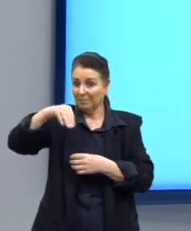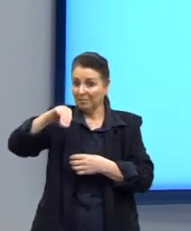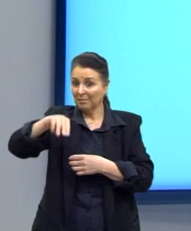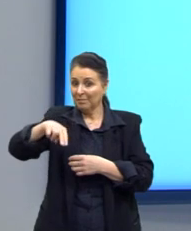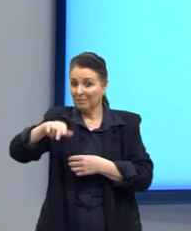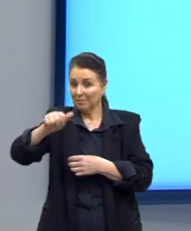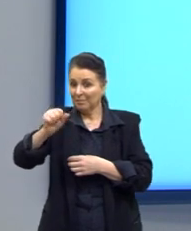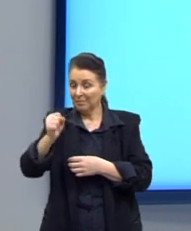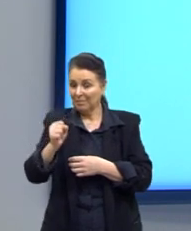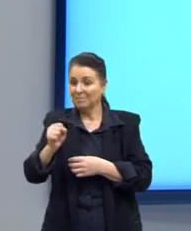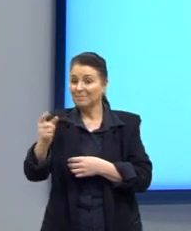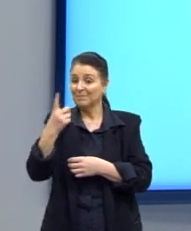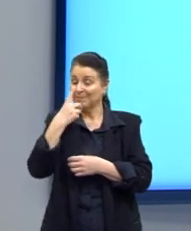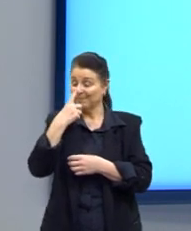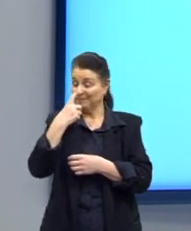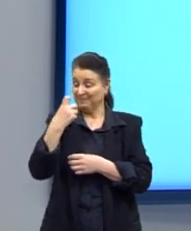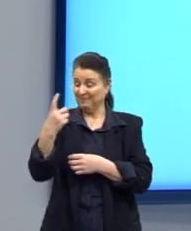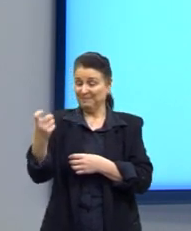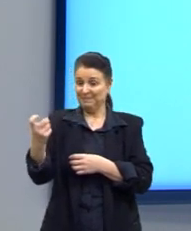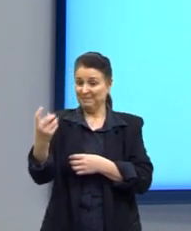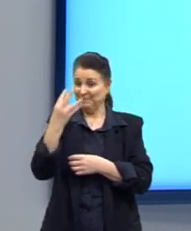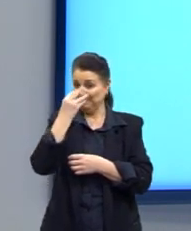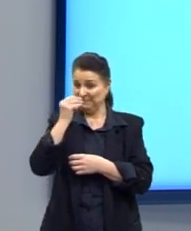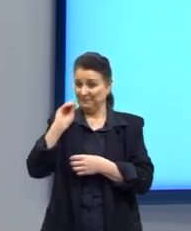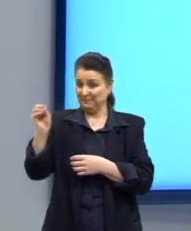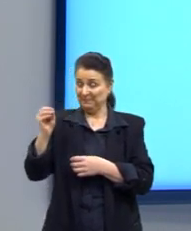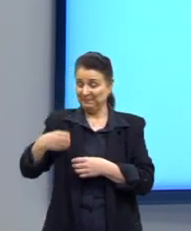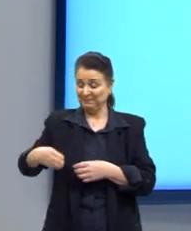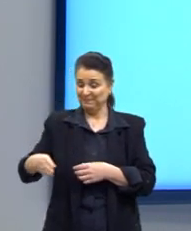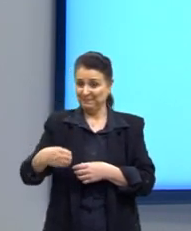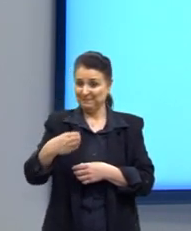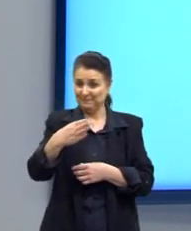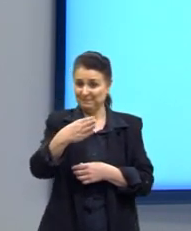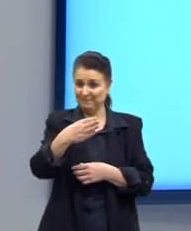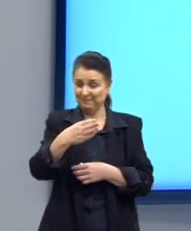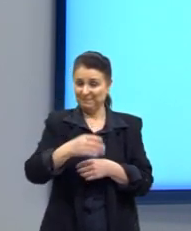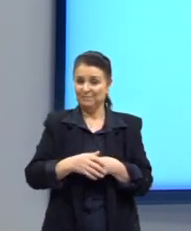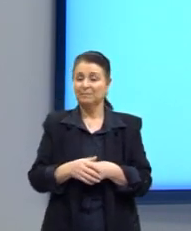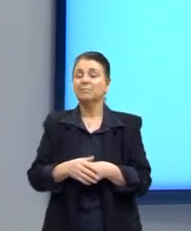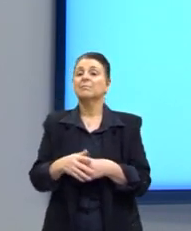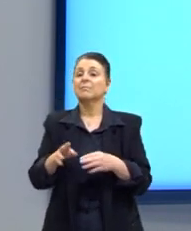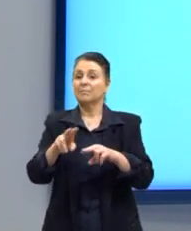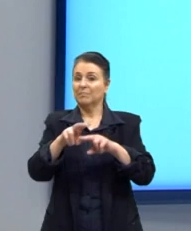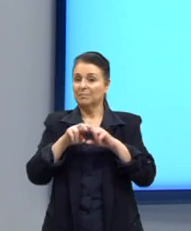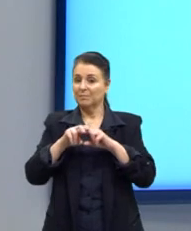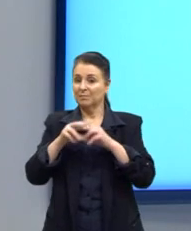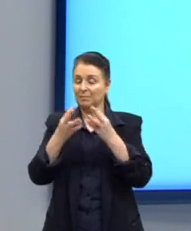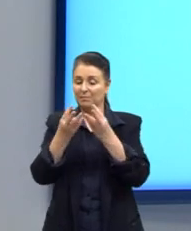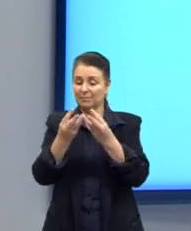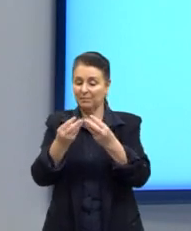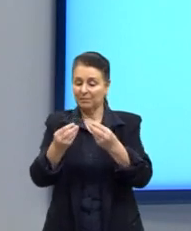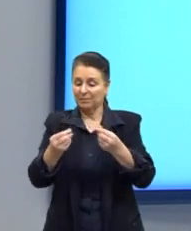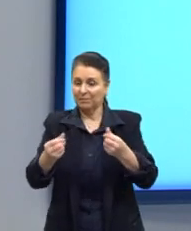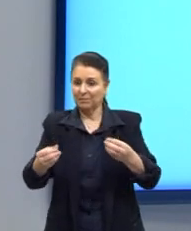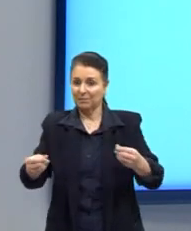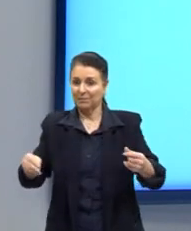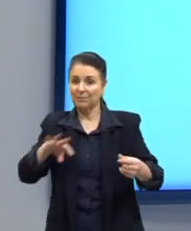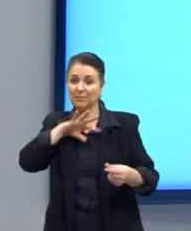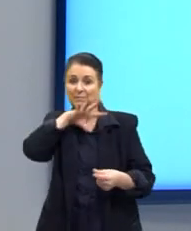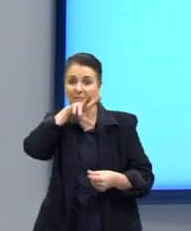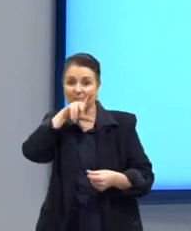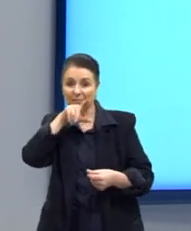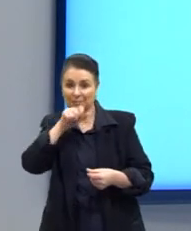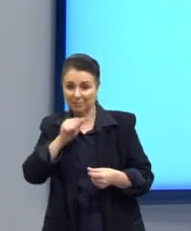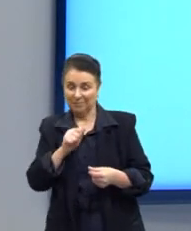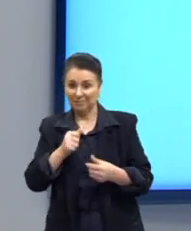cheiro um pouquinho mais agradável, que é o cheiro de peixe podre. Tanto que ela faz parte aí da decomposição dos animais, né? Esse composto.